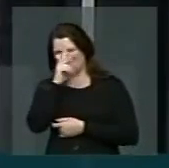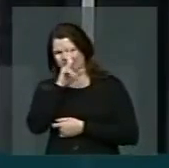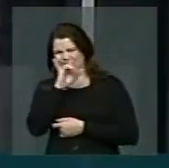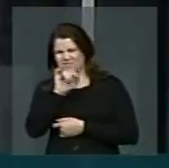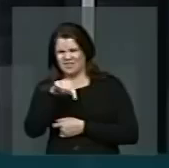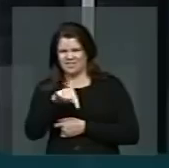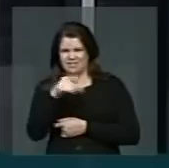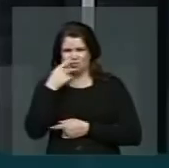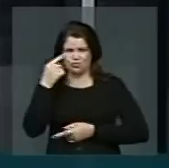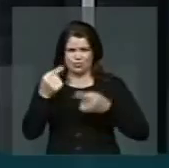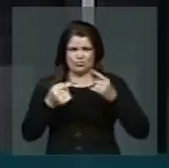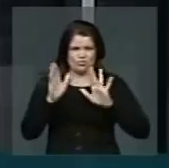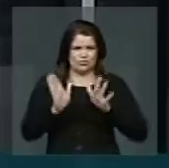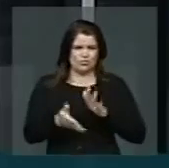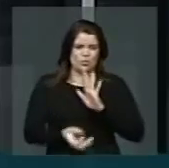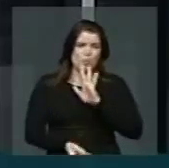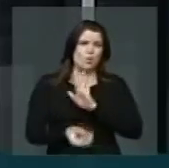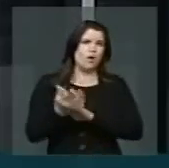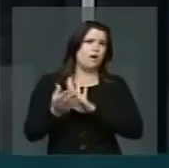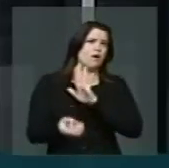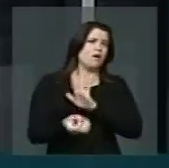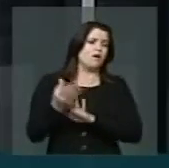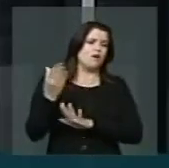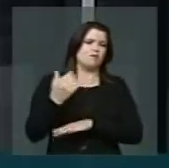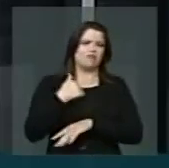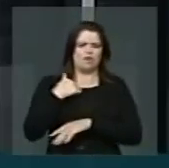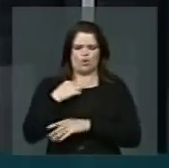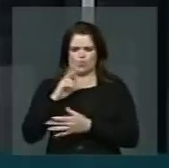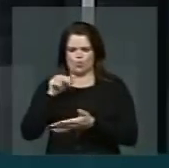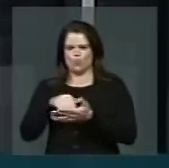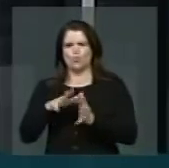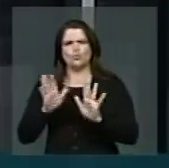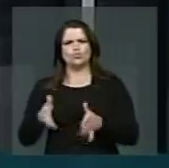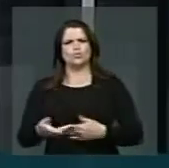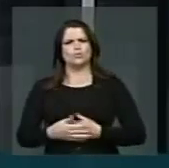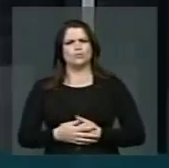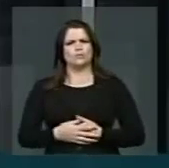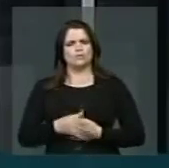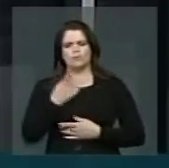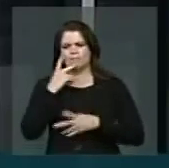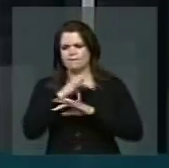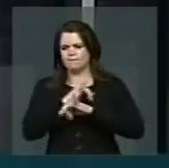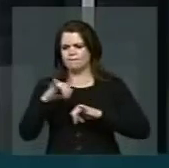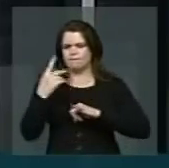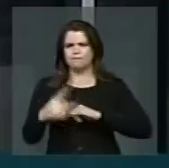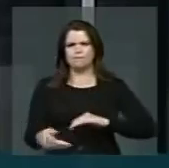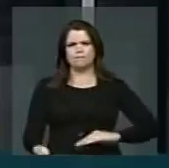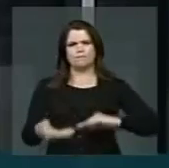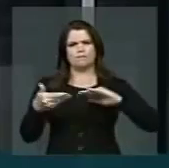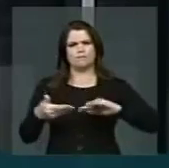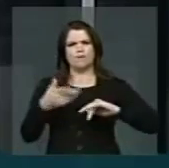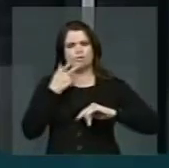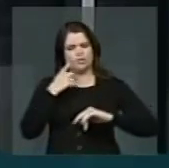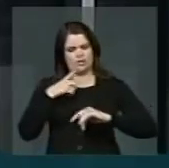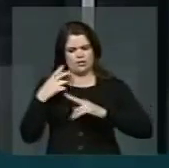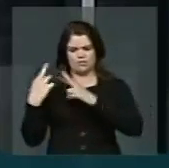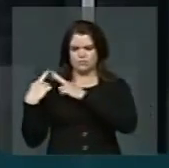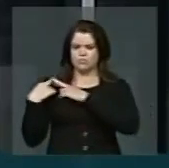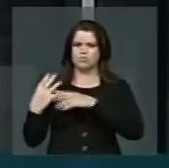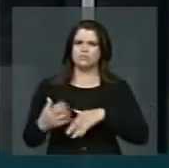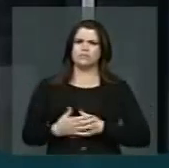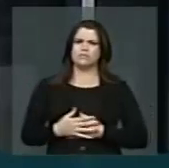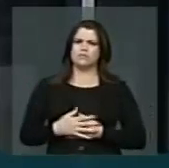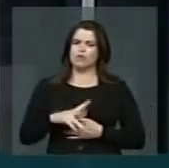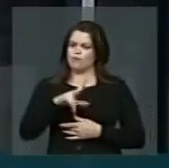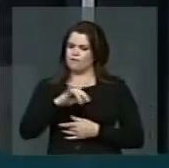foi discutido? Quantas vezes o Chiquinho Escócio não veio aqui para dizer que esse Congresso Nacional tem a responsabilidade